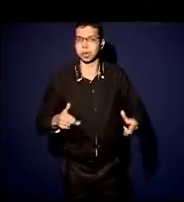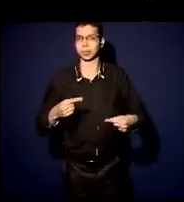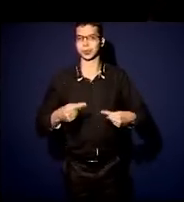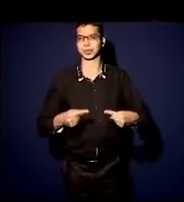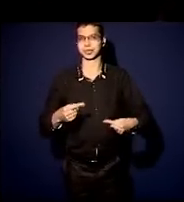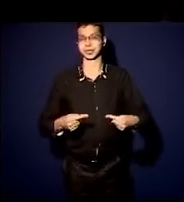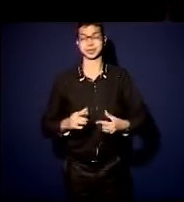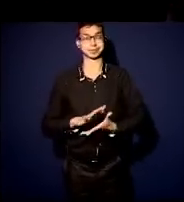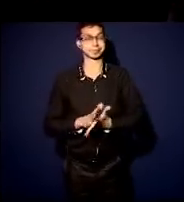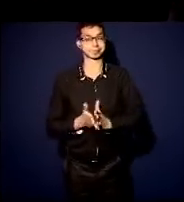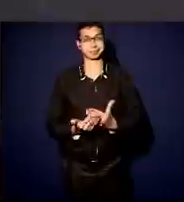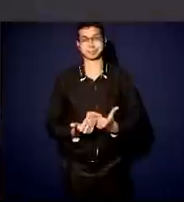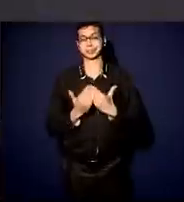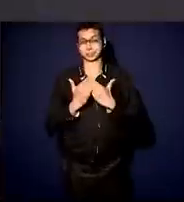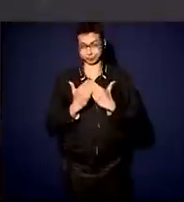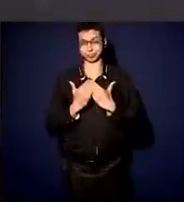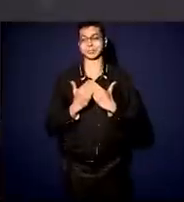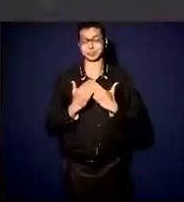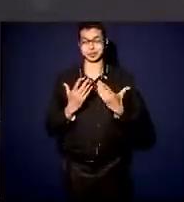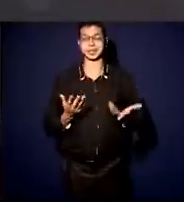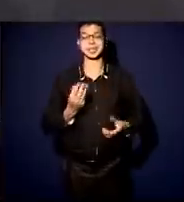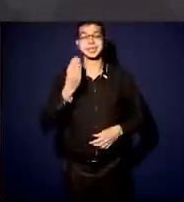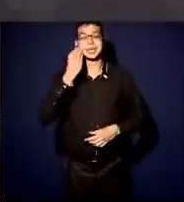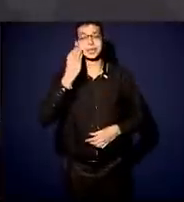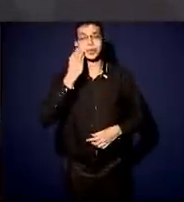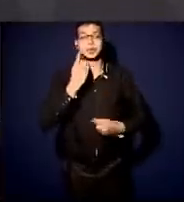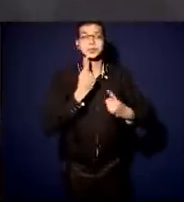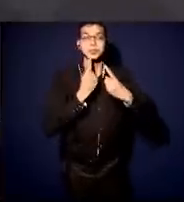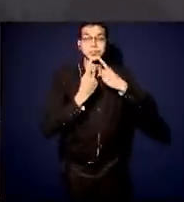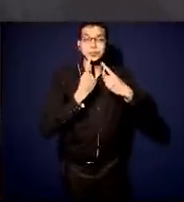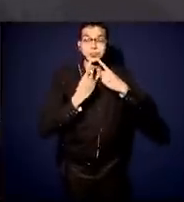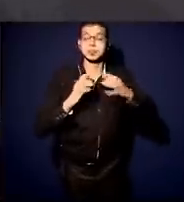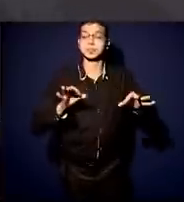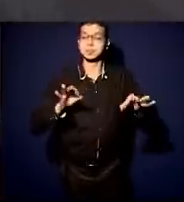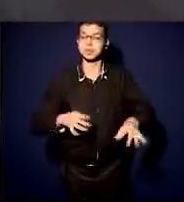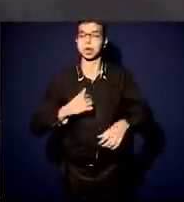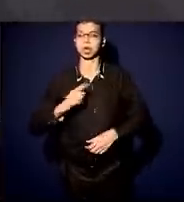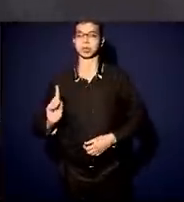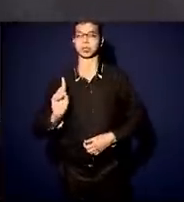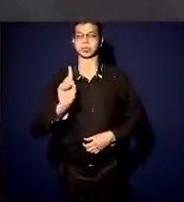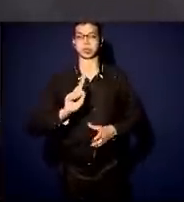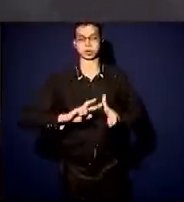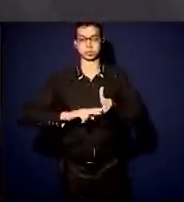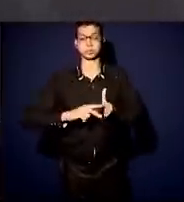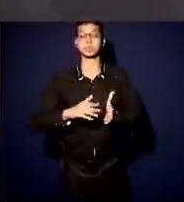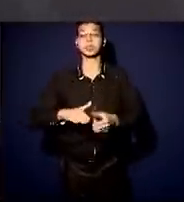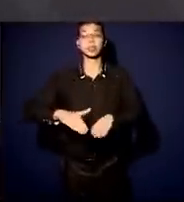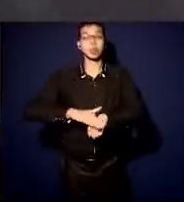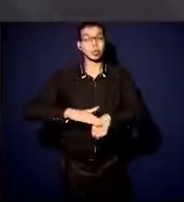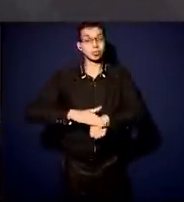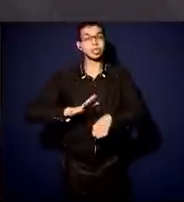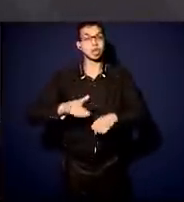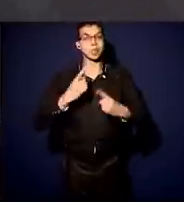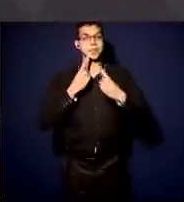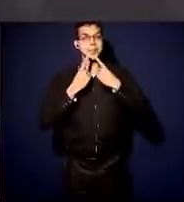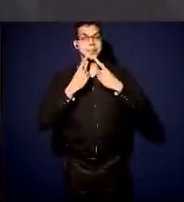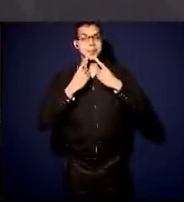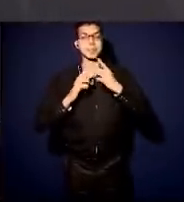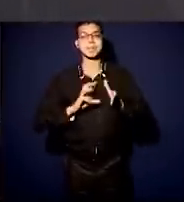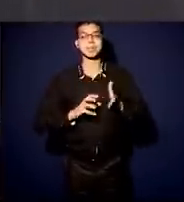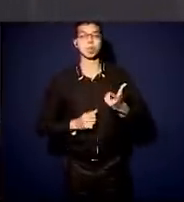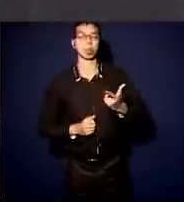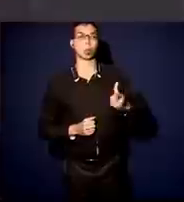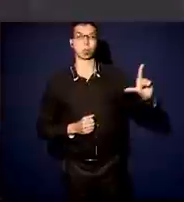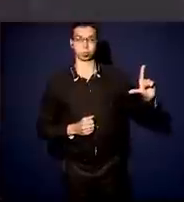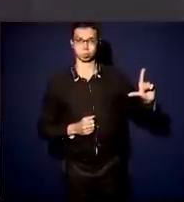caminho que foi justamente do diálogo. Eu fui aos sindicatos, conversamos, abrimos diálogo com os partidos de oposição,